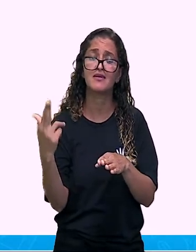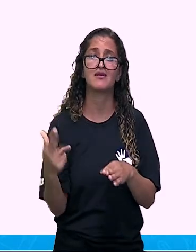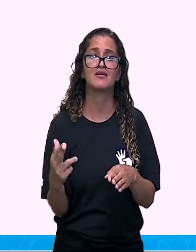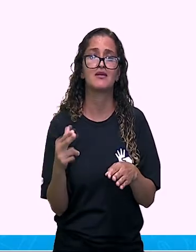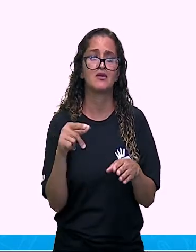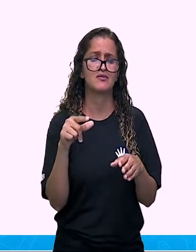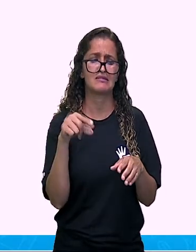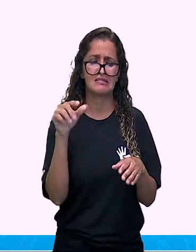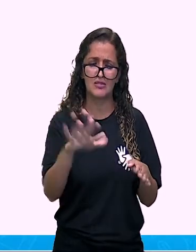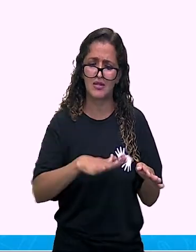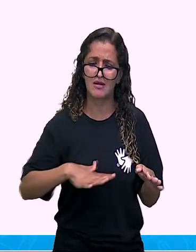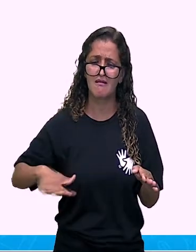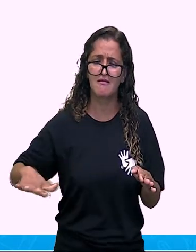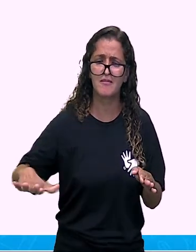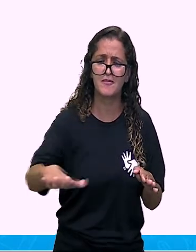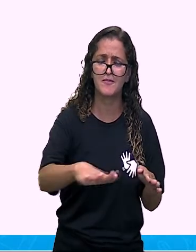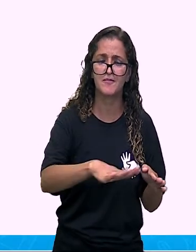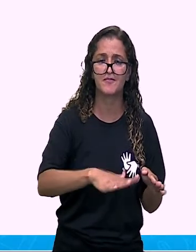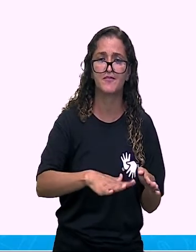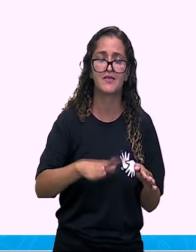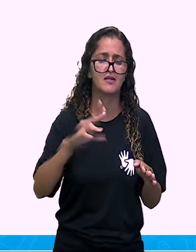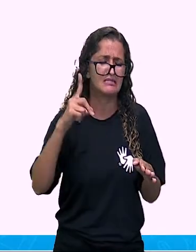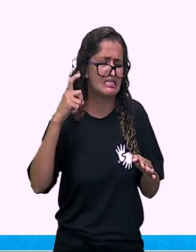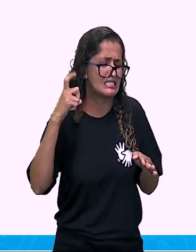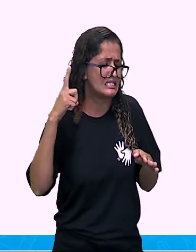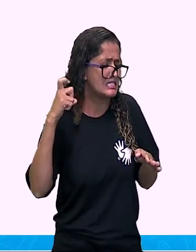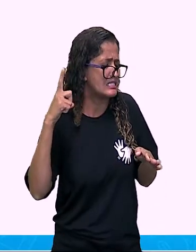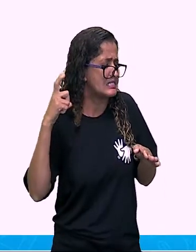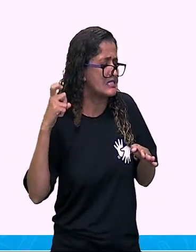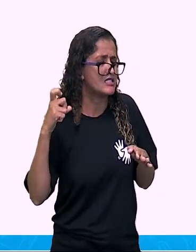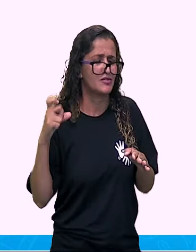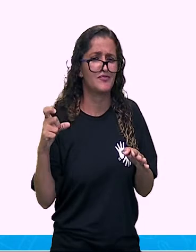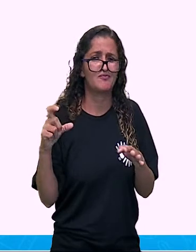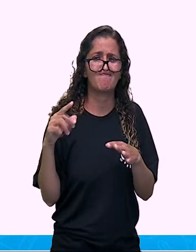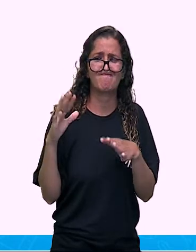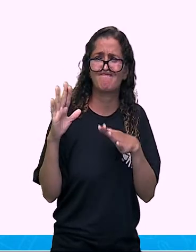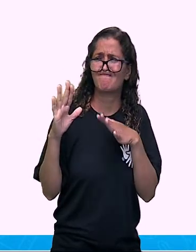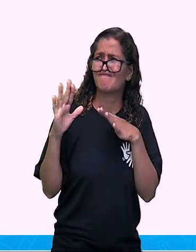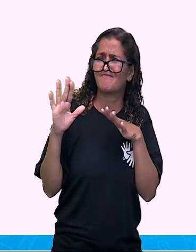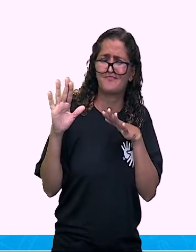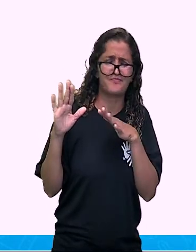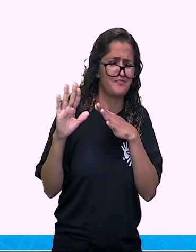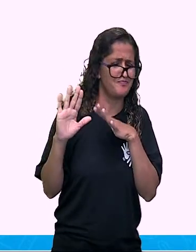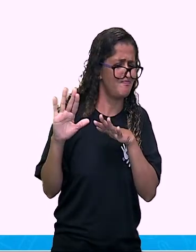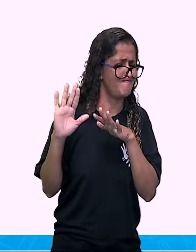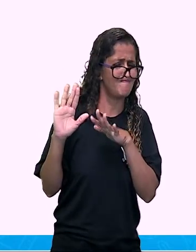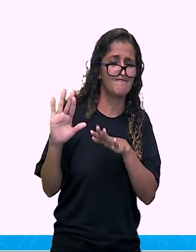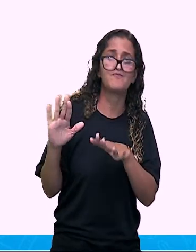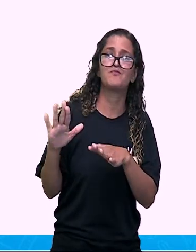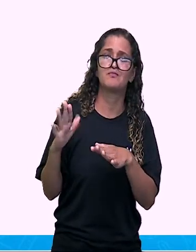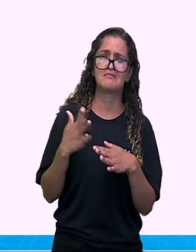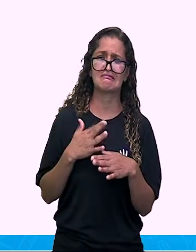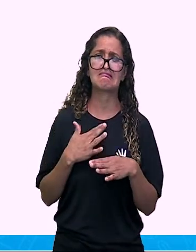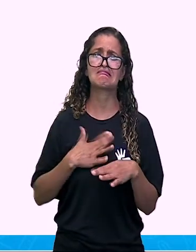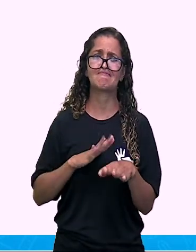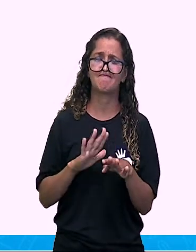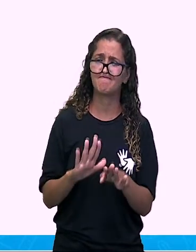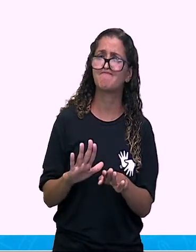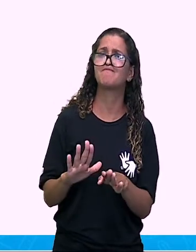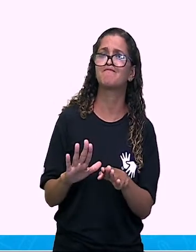fica num ambiente onde o som, ele tá alto e tá constante, você também tem a reação